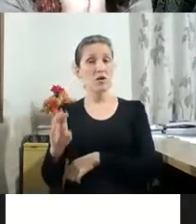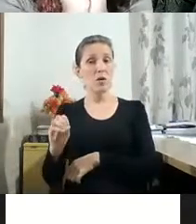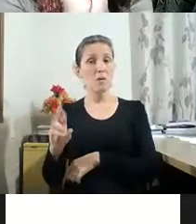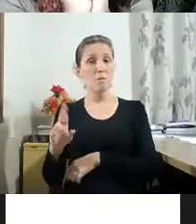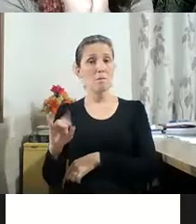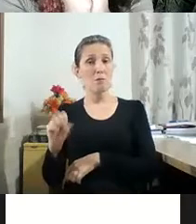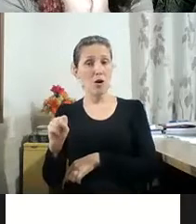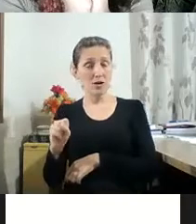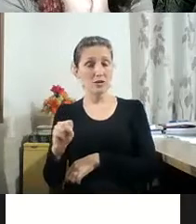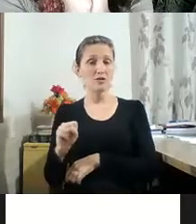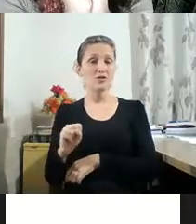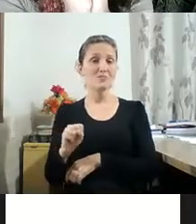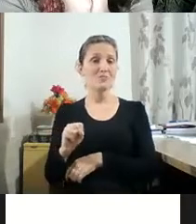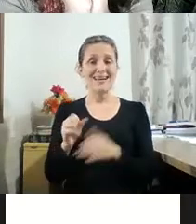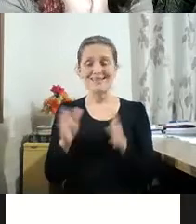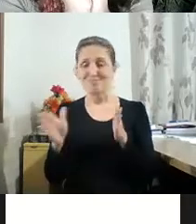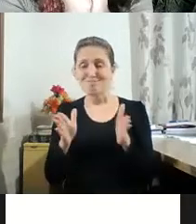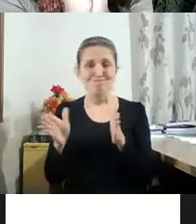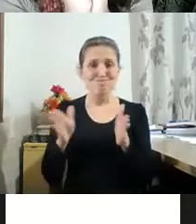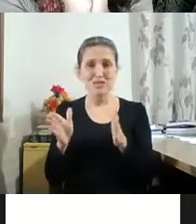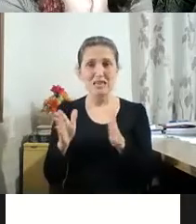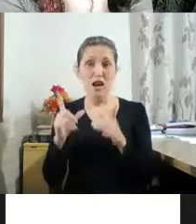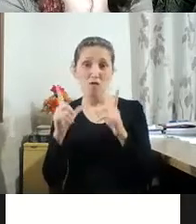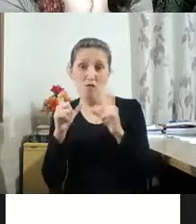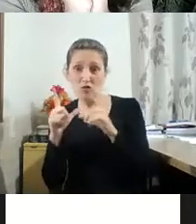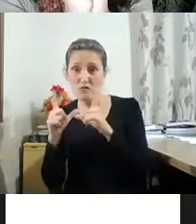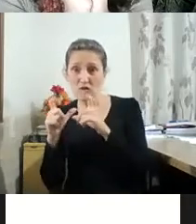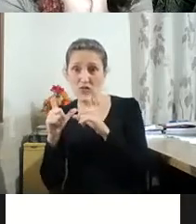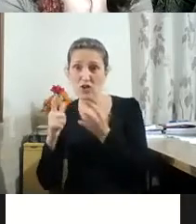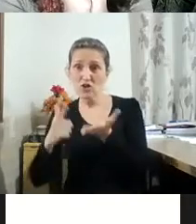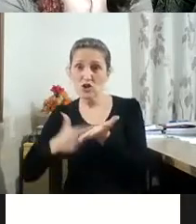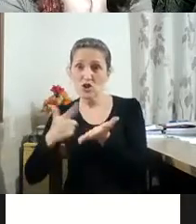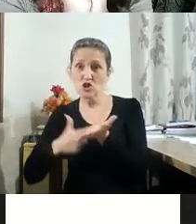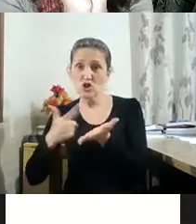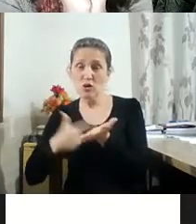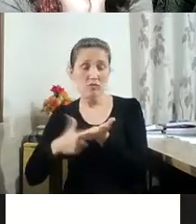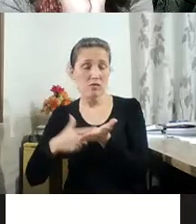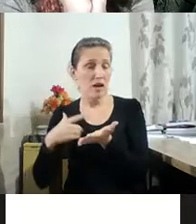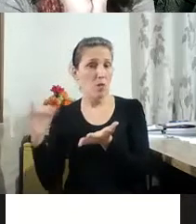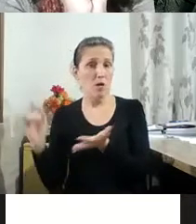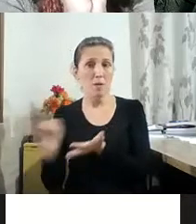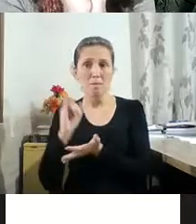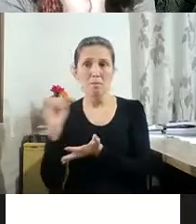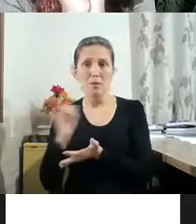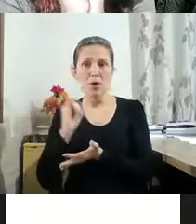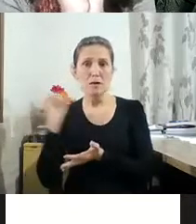porque o fotojornalismo desempenhou um papel importantíssimo na América Latina como um todo, no Brasil,